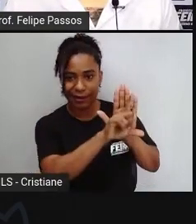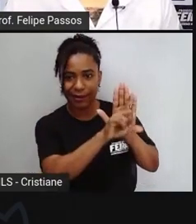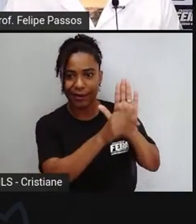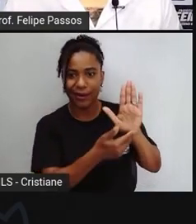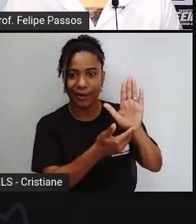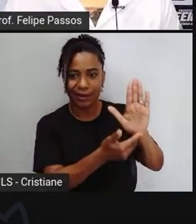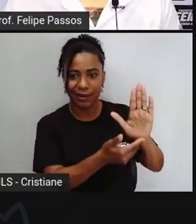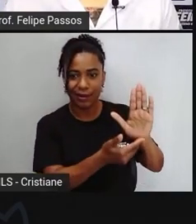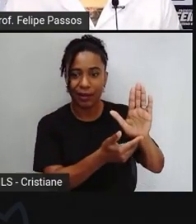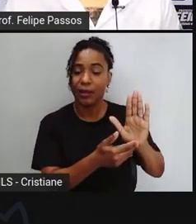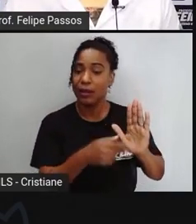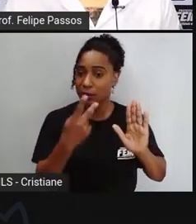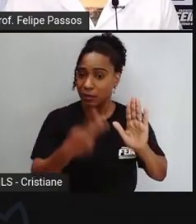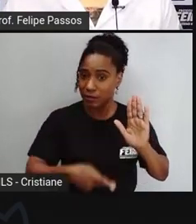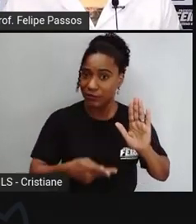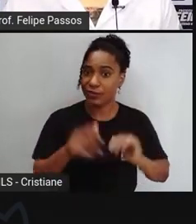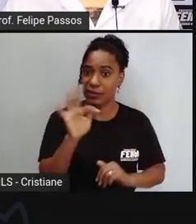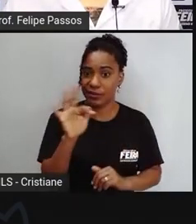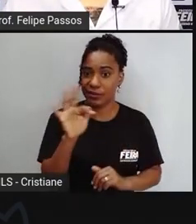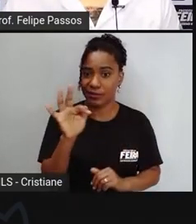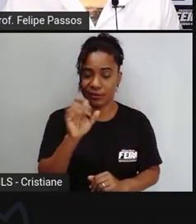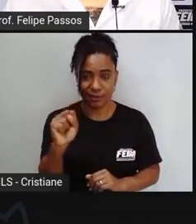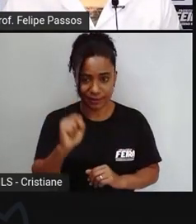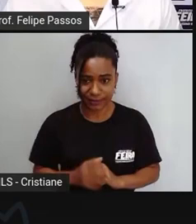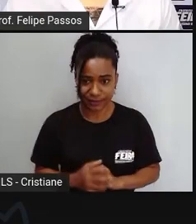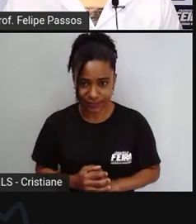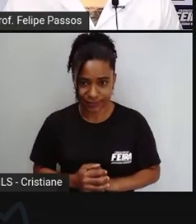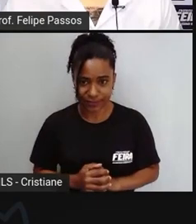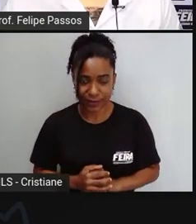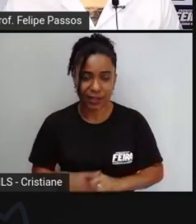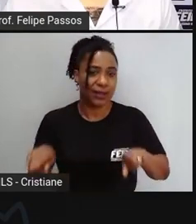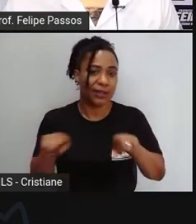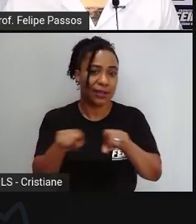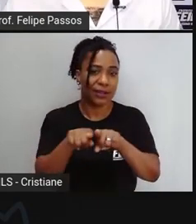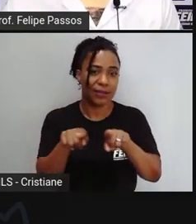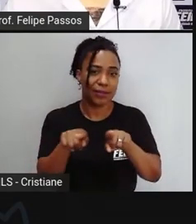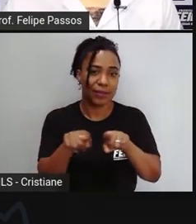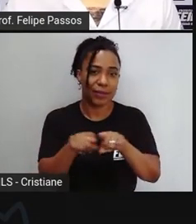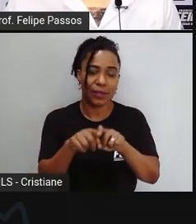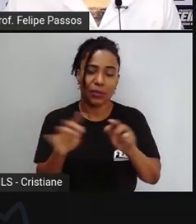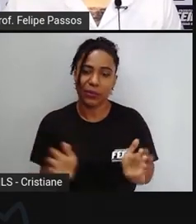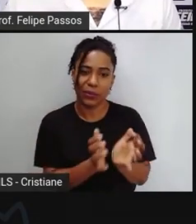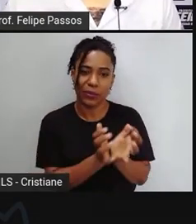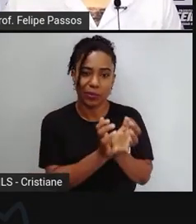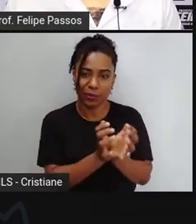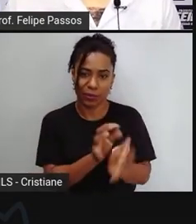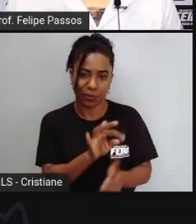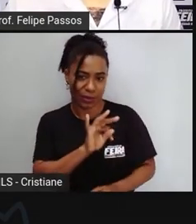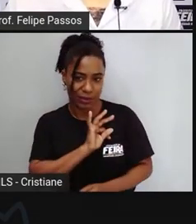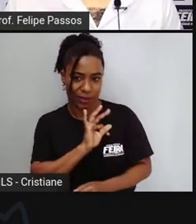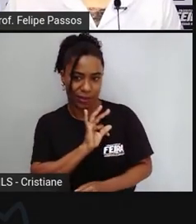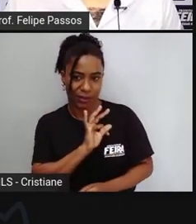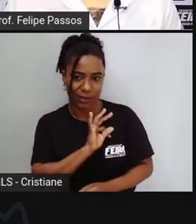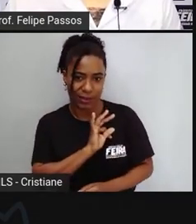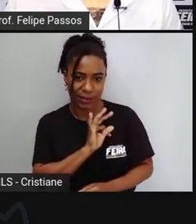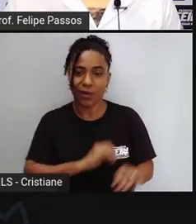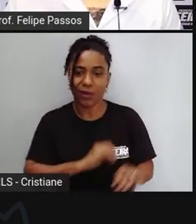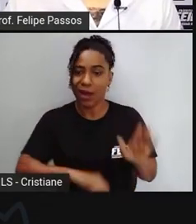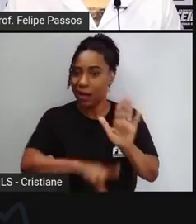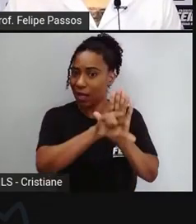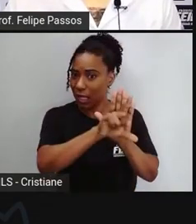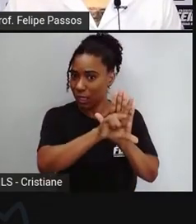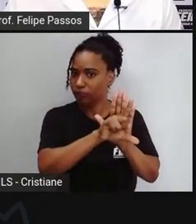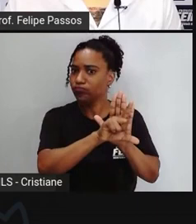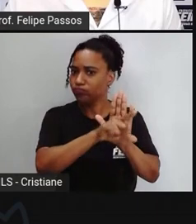o reforço do corpo técnico para a aplicação dessa legislação